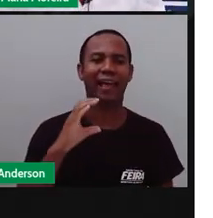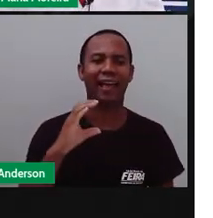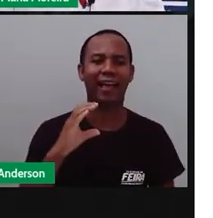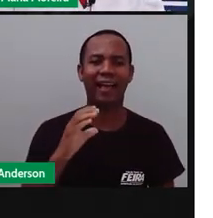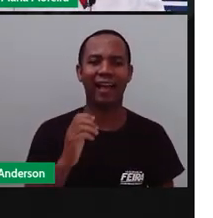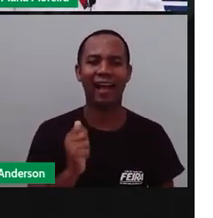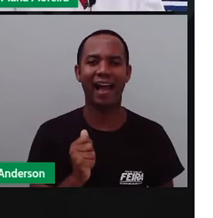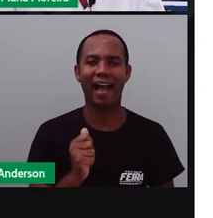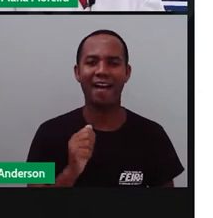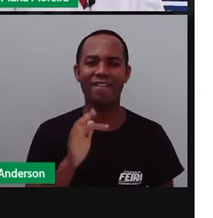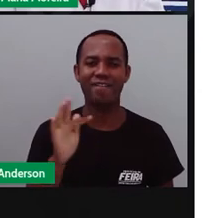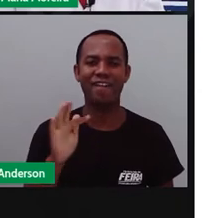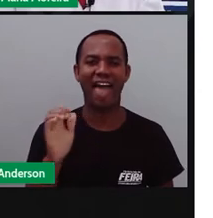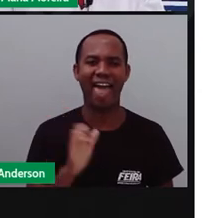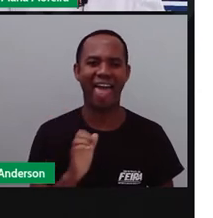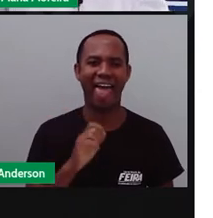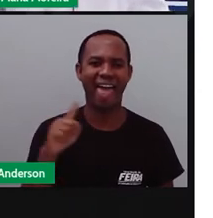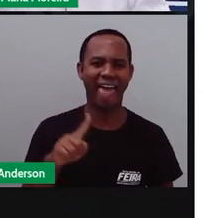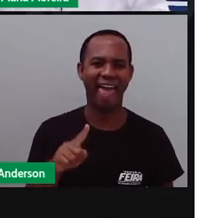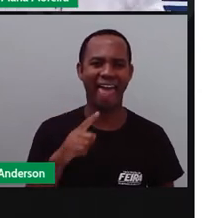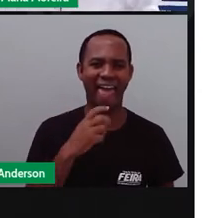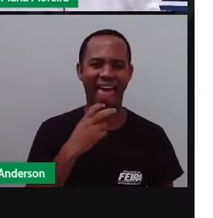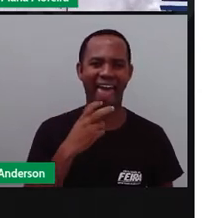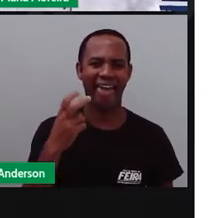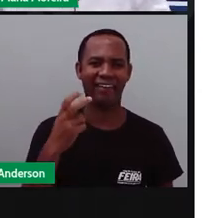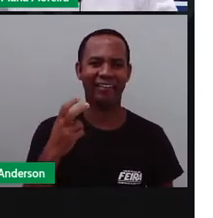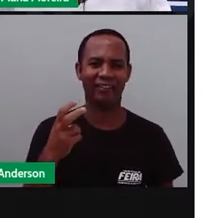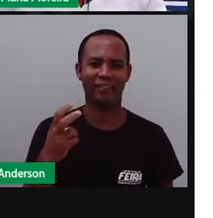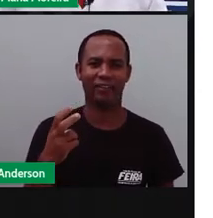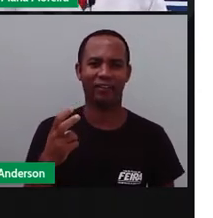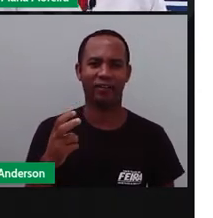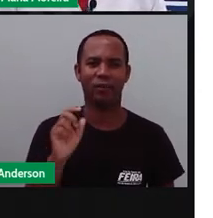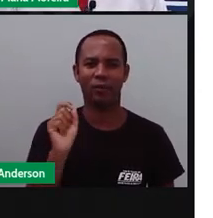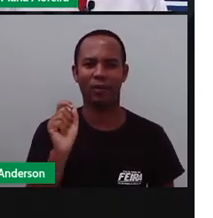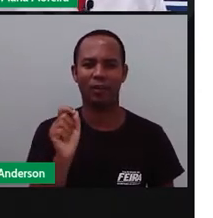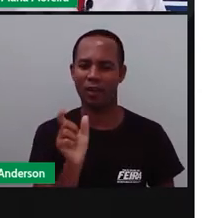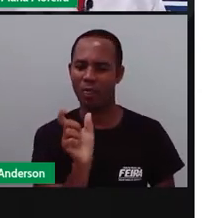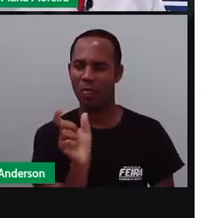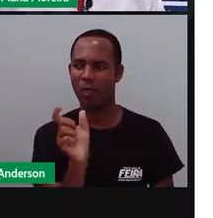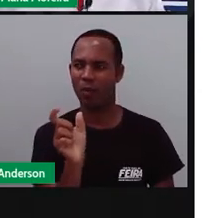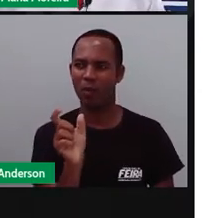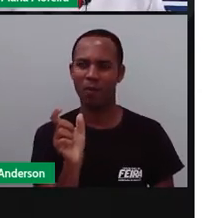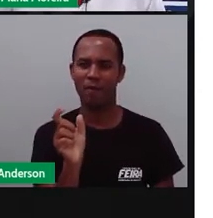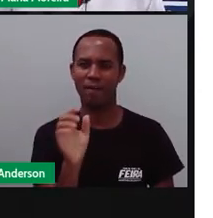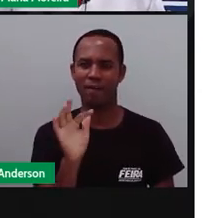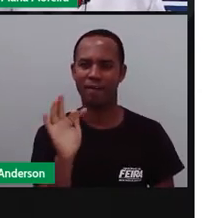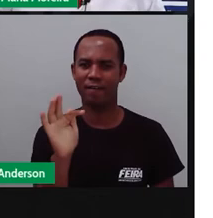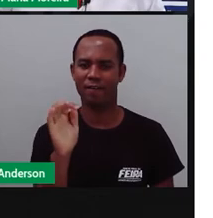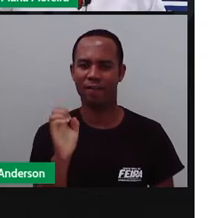O que foi que eu demorei mais tempo pronunciando? O fé. Em menina, ó.